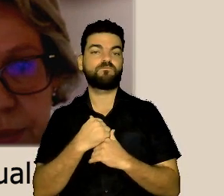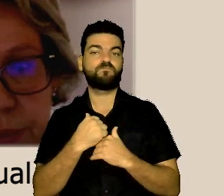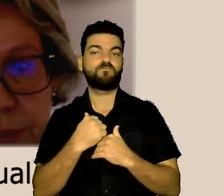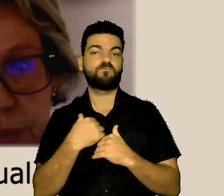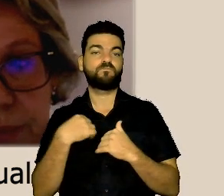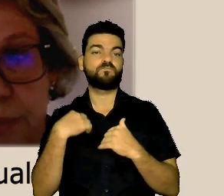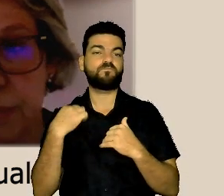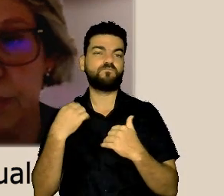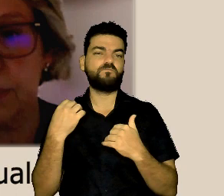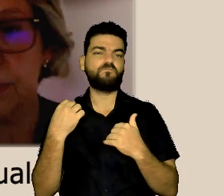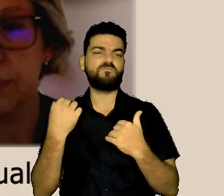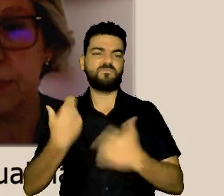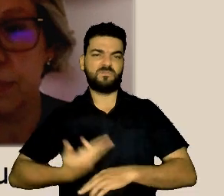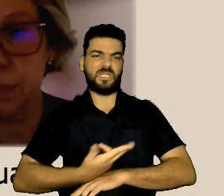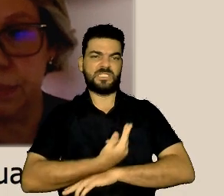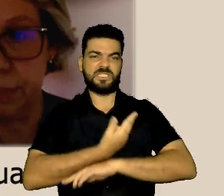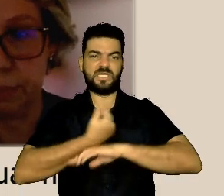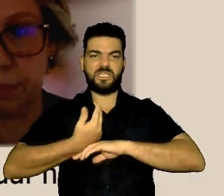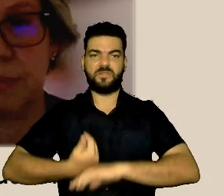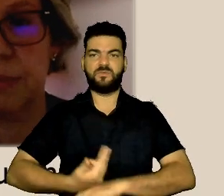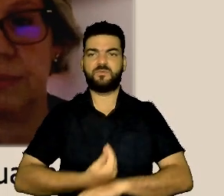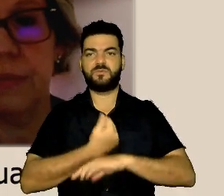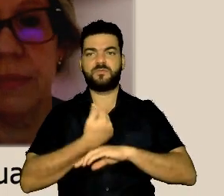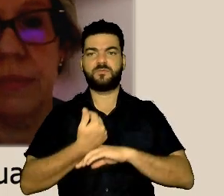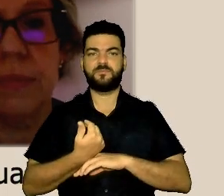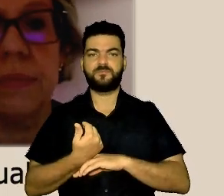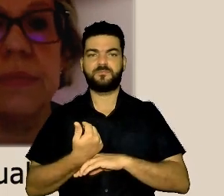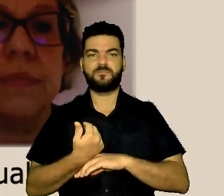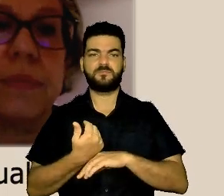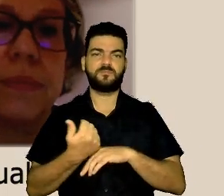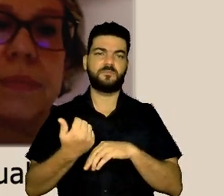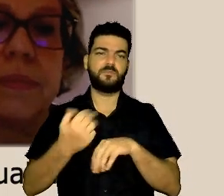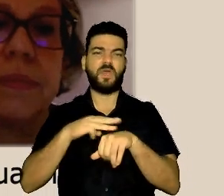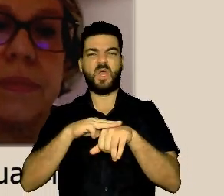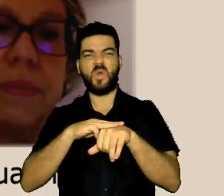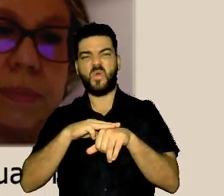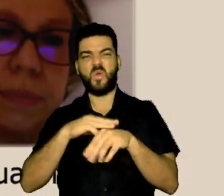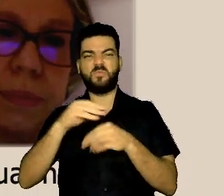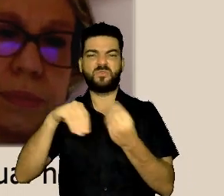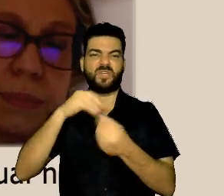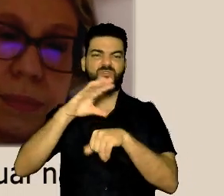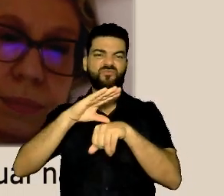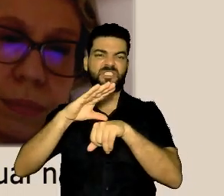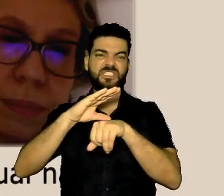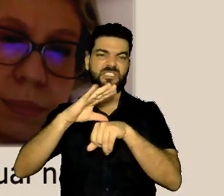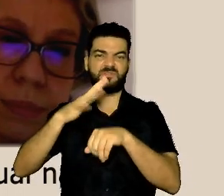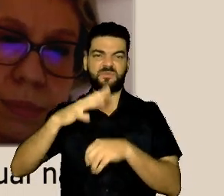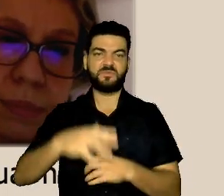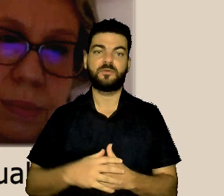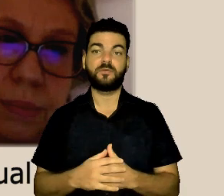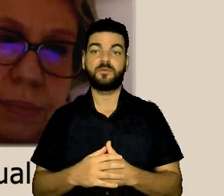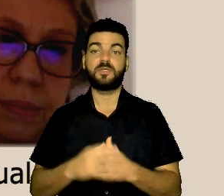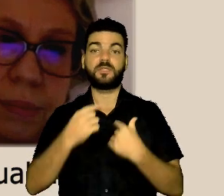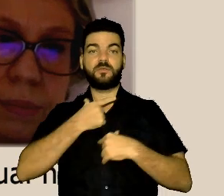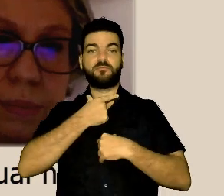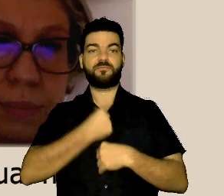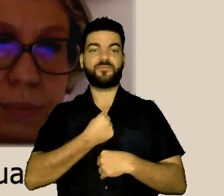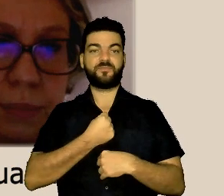e cinza e um pingente de folha dourada em